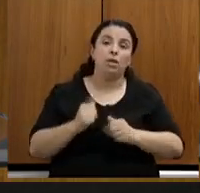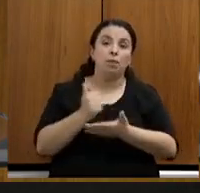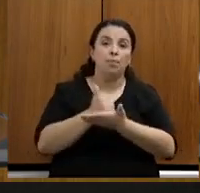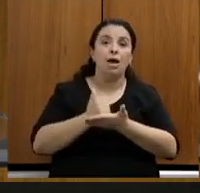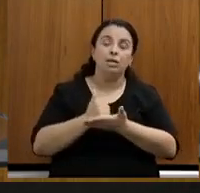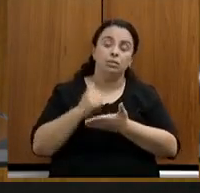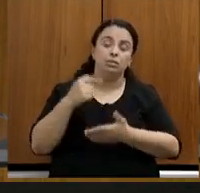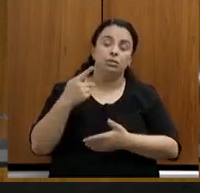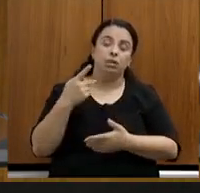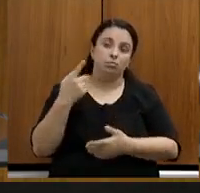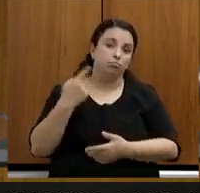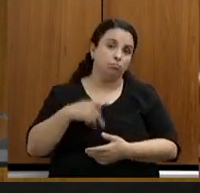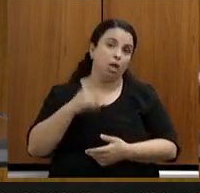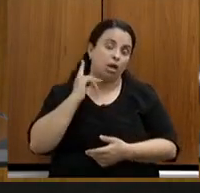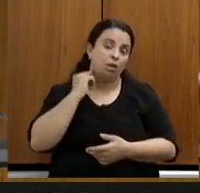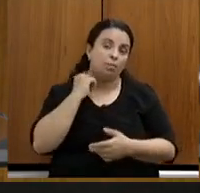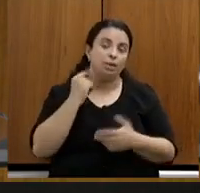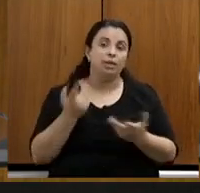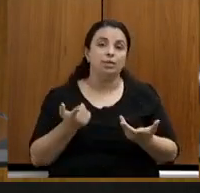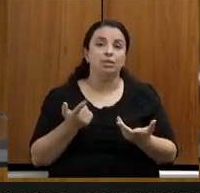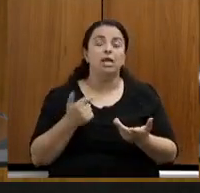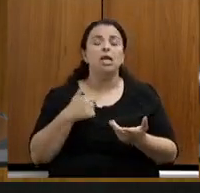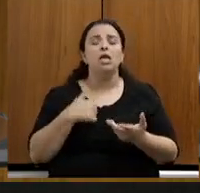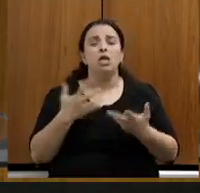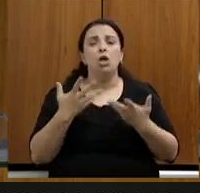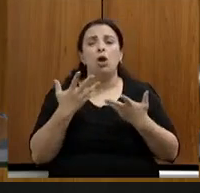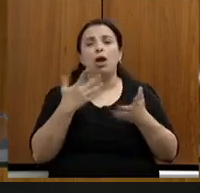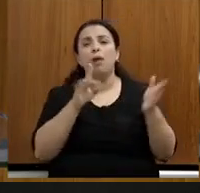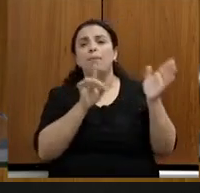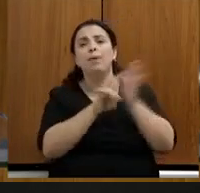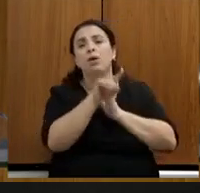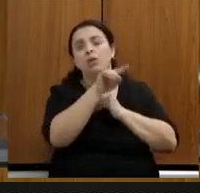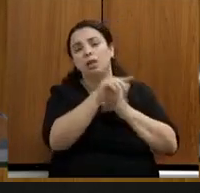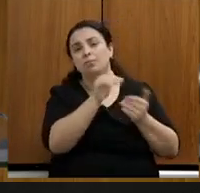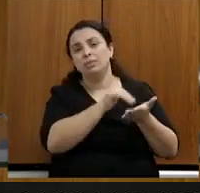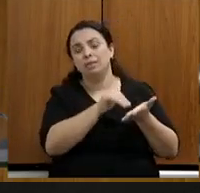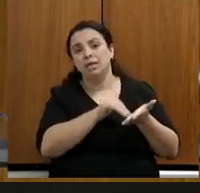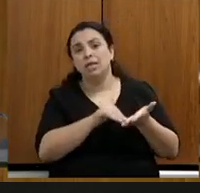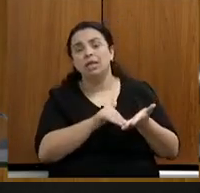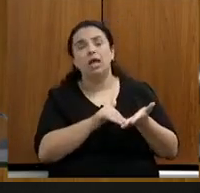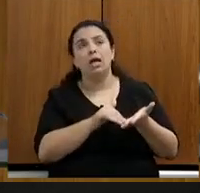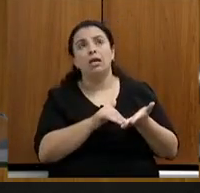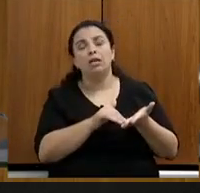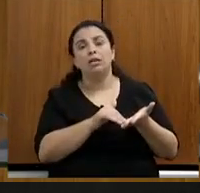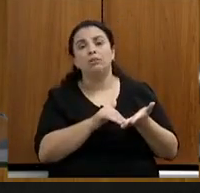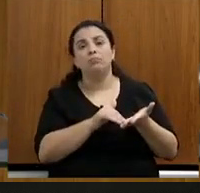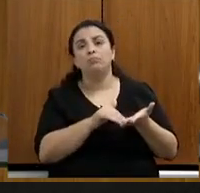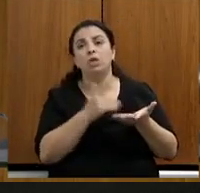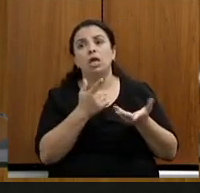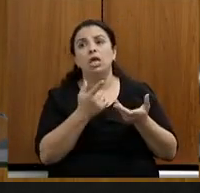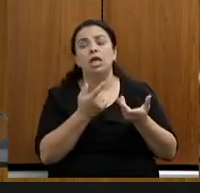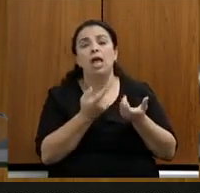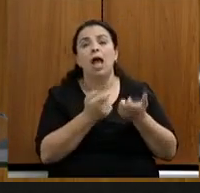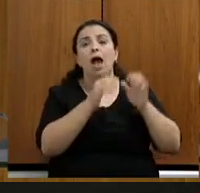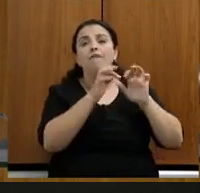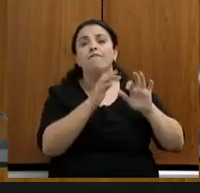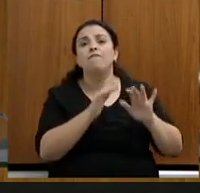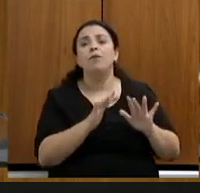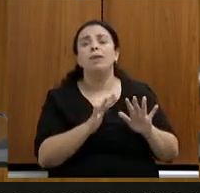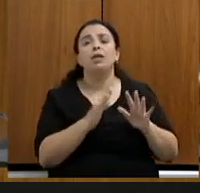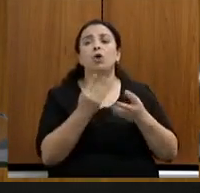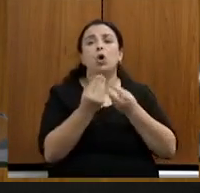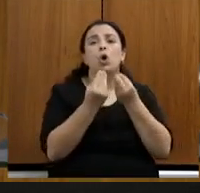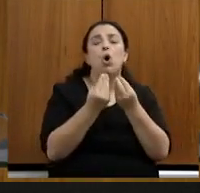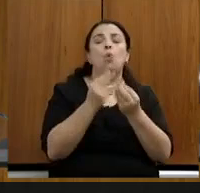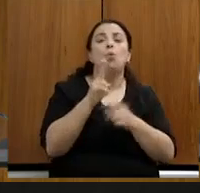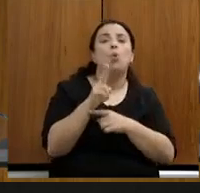então, o questionamento para a nossa secretária no que tange à formulação dessas unidades regionais